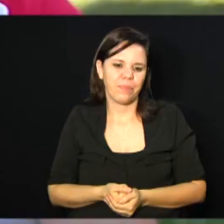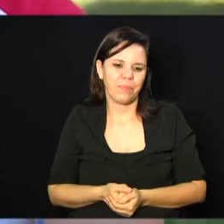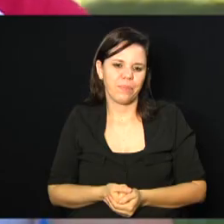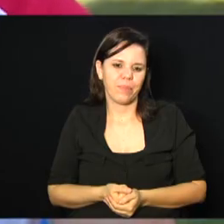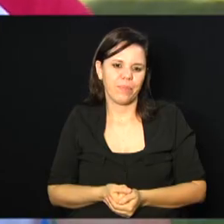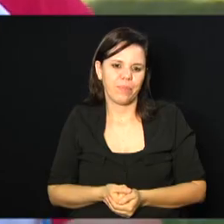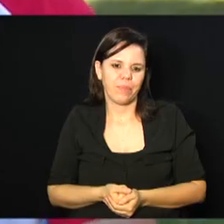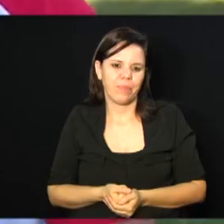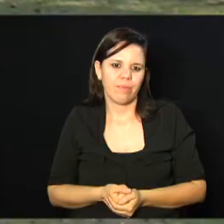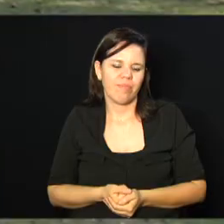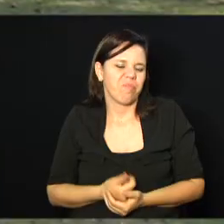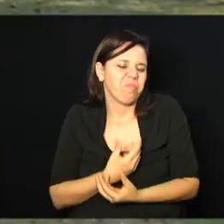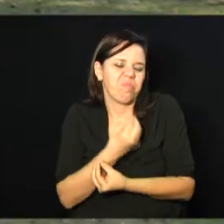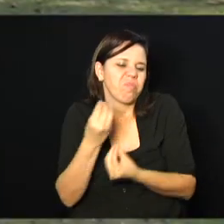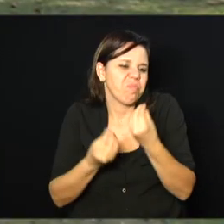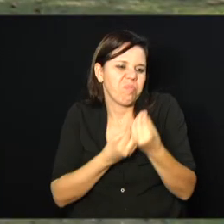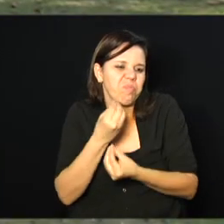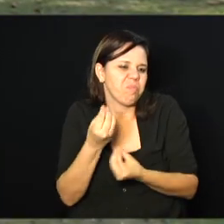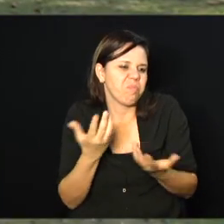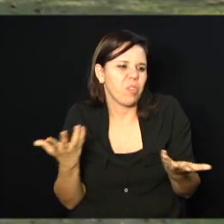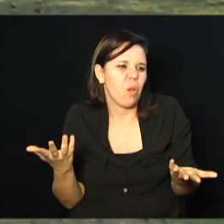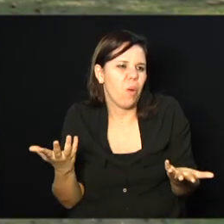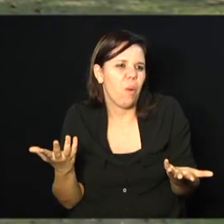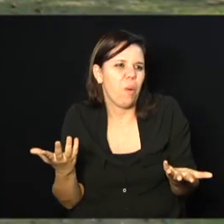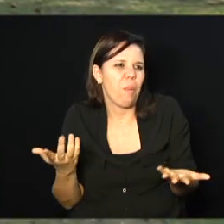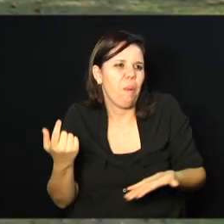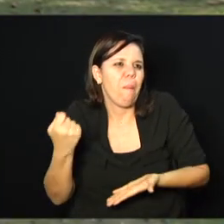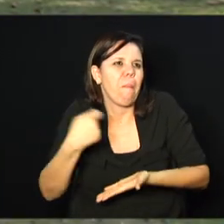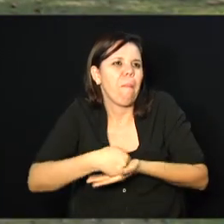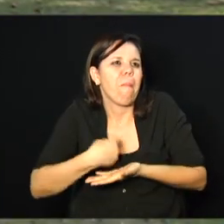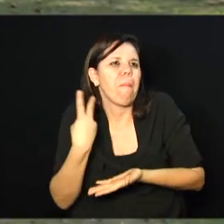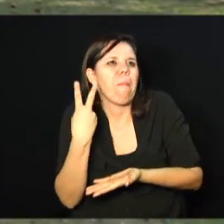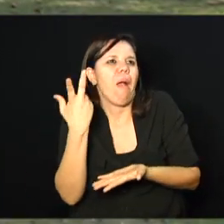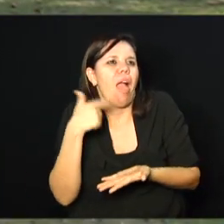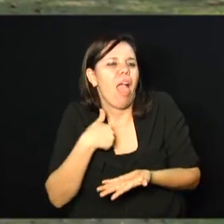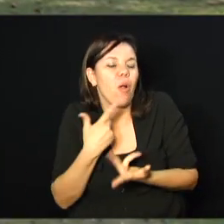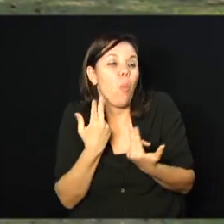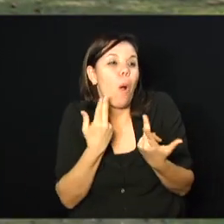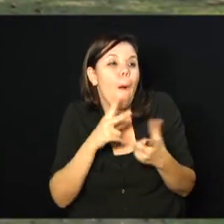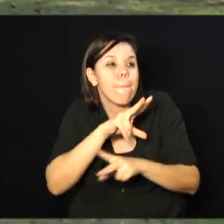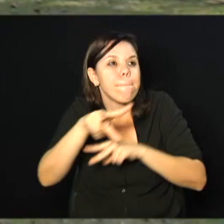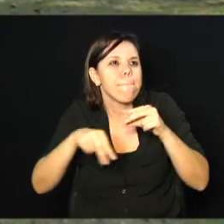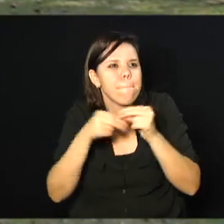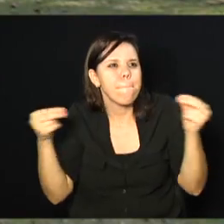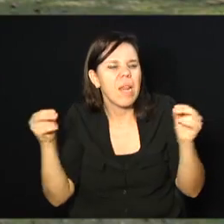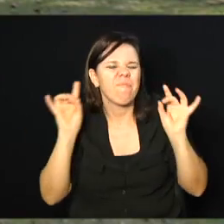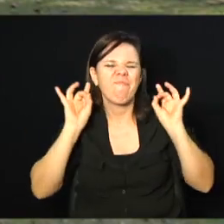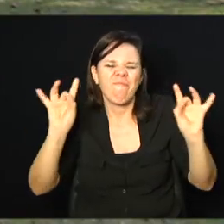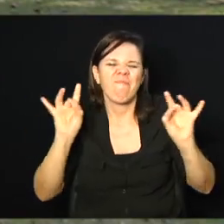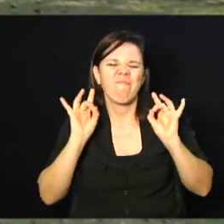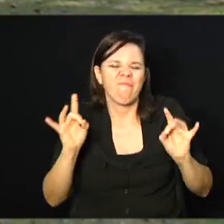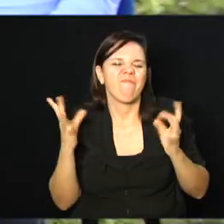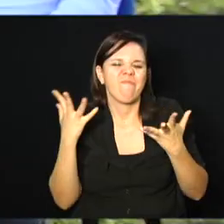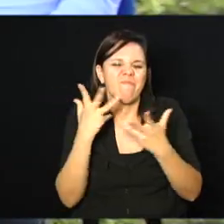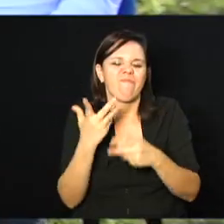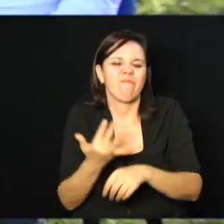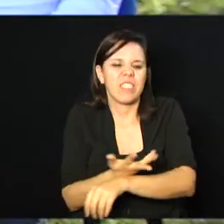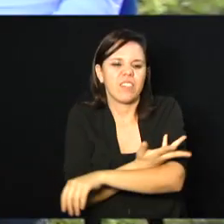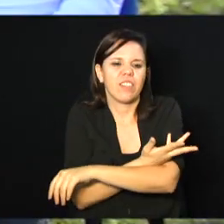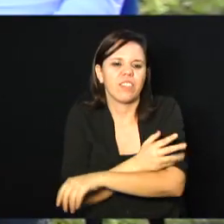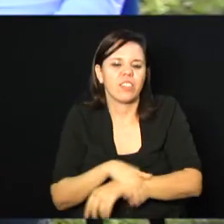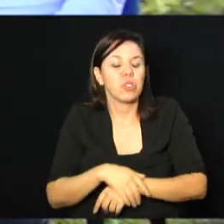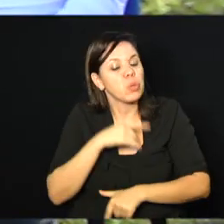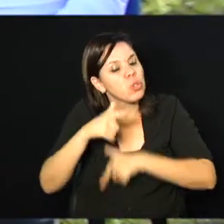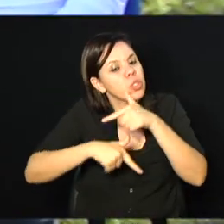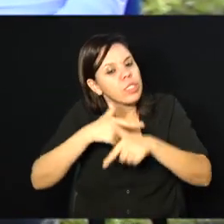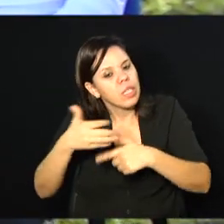isso não tem... Não tem preço. Não tem preço. É um prêmio para todos, né? É Isso é muito emocionante. Então, todo